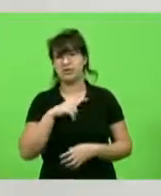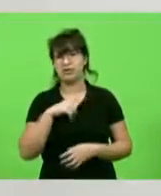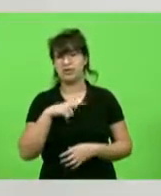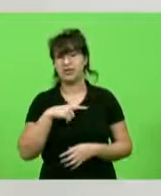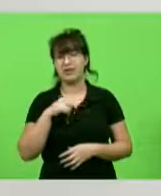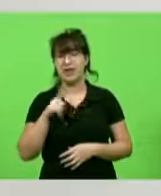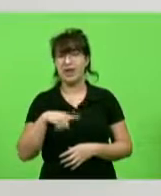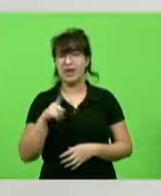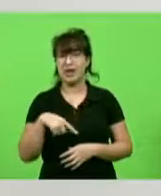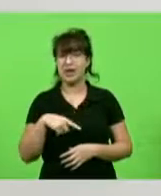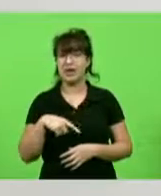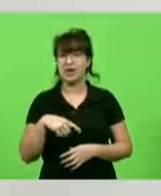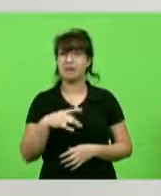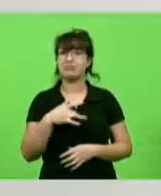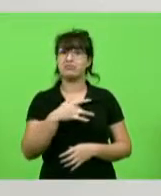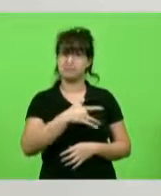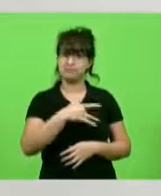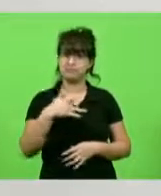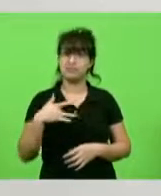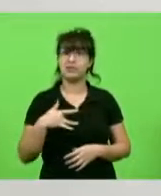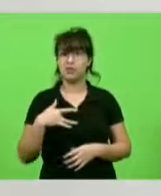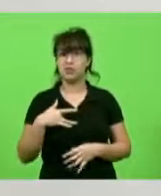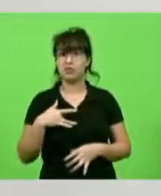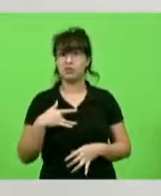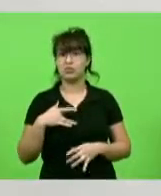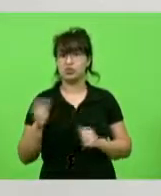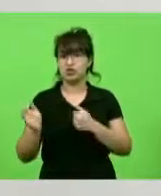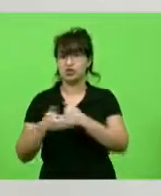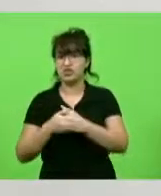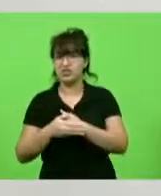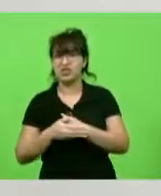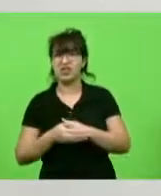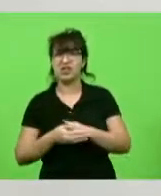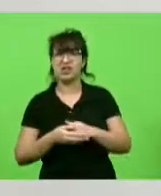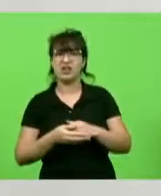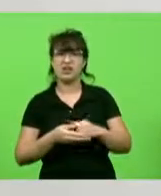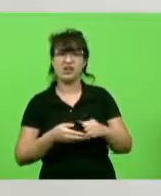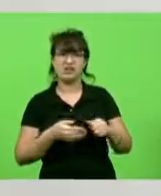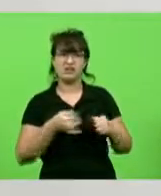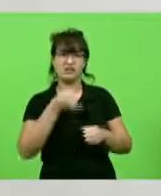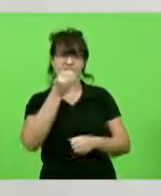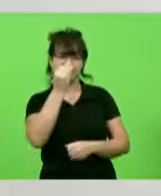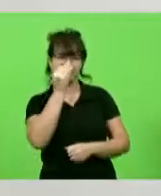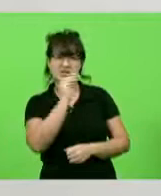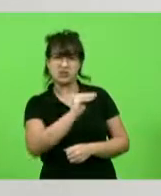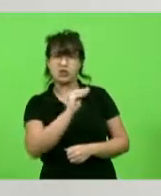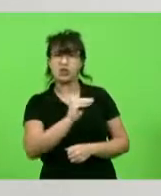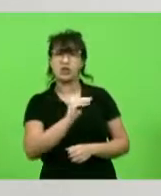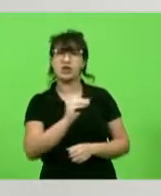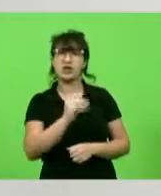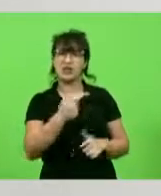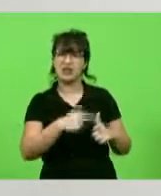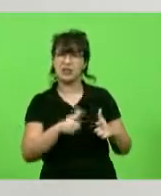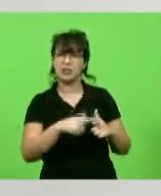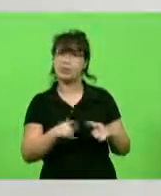saúde, isso não pode se esconder isso de ninguém. Não é você ignorando um problema que você vai solucioná-lo.